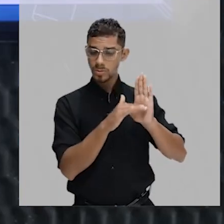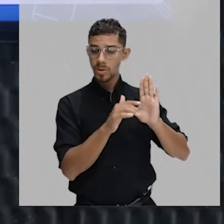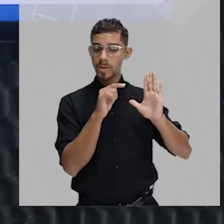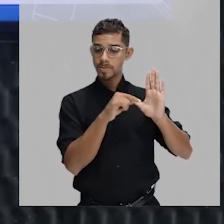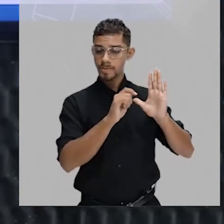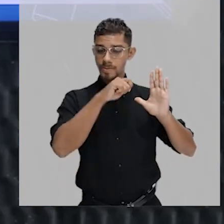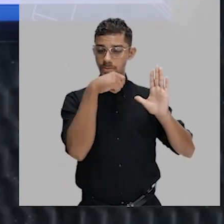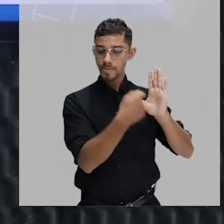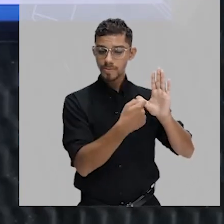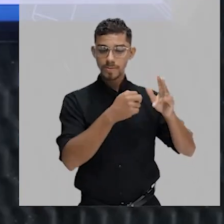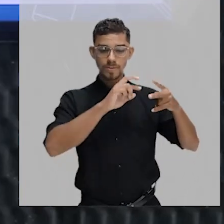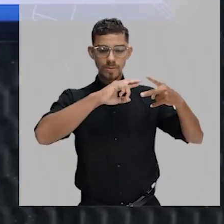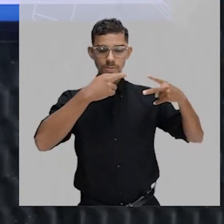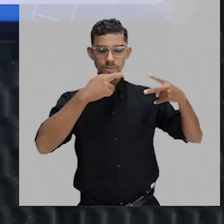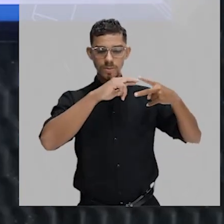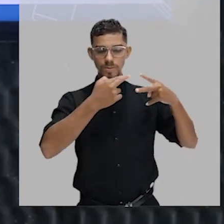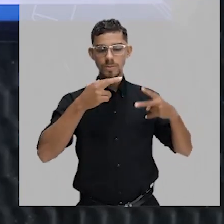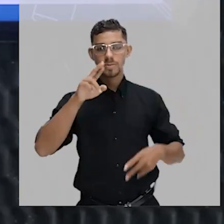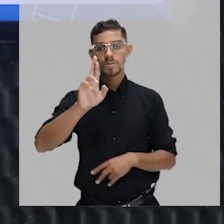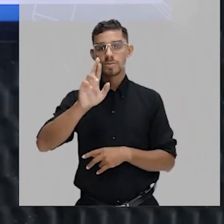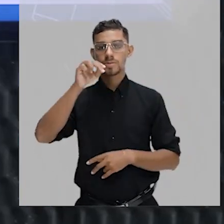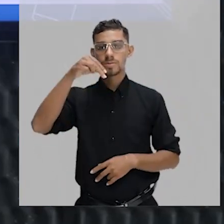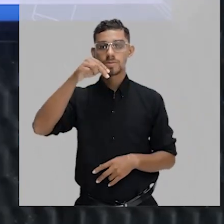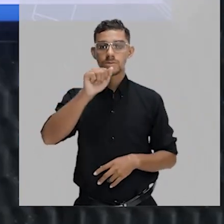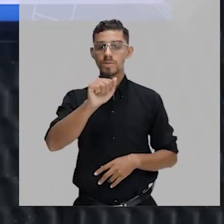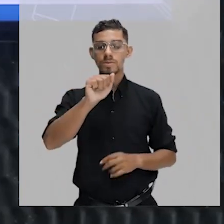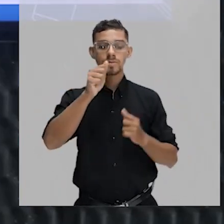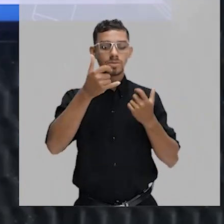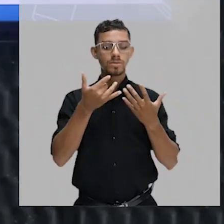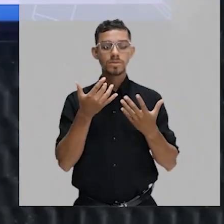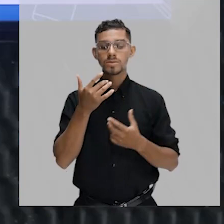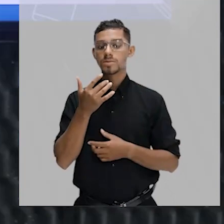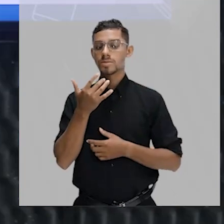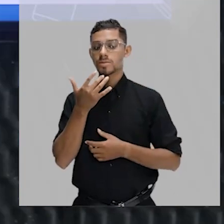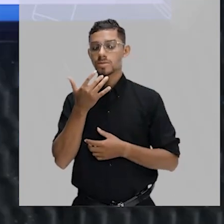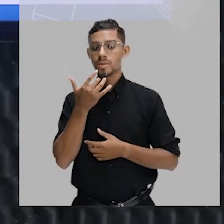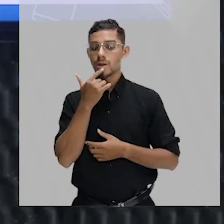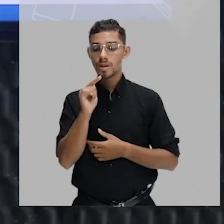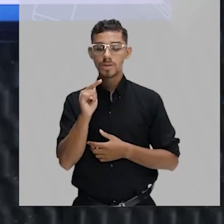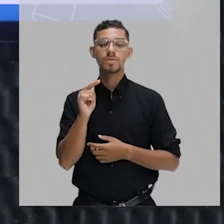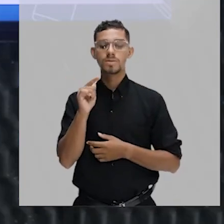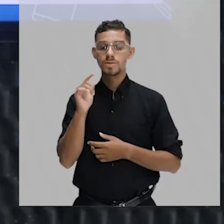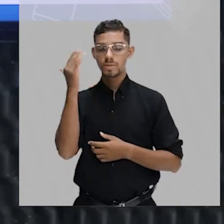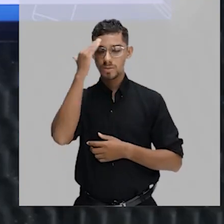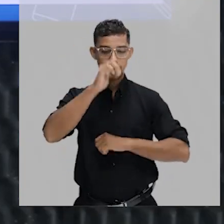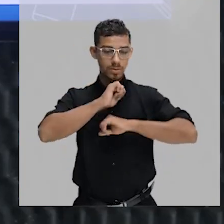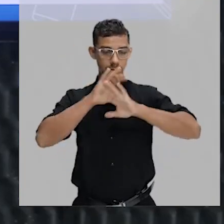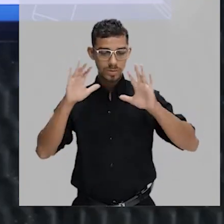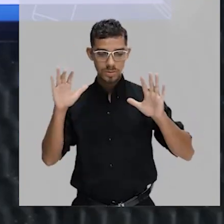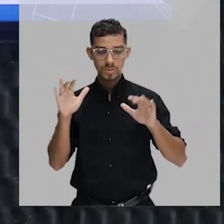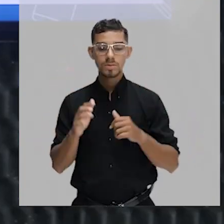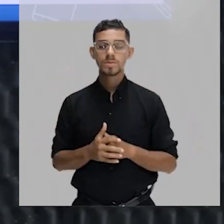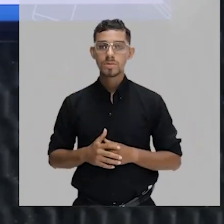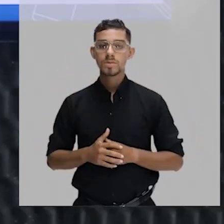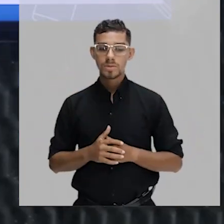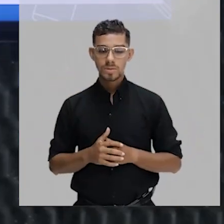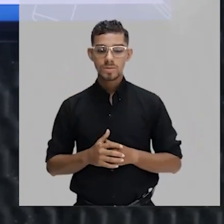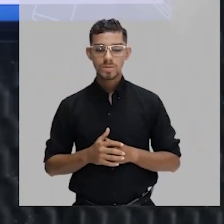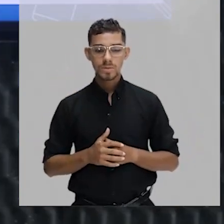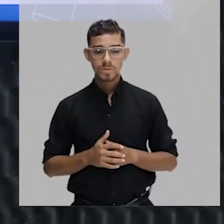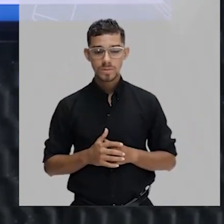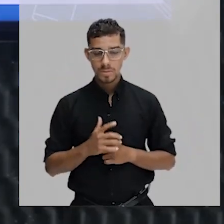RNA é como se fosse uma receita, na linguagem que o cozinheiro entende, que no caso é o ribossomo. Não sei se vocês entenderam essa